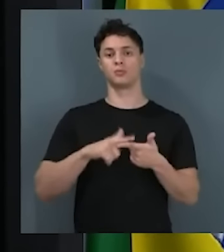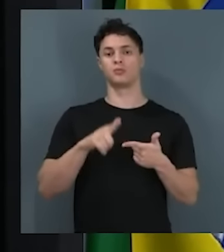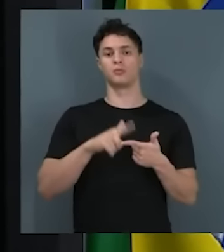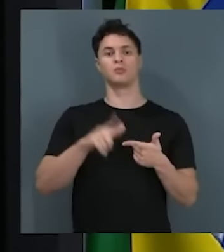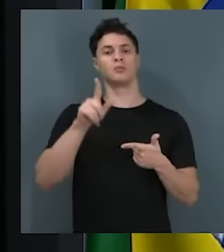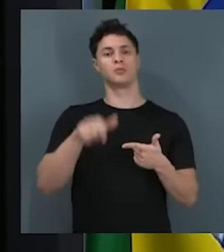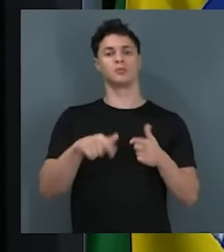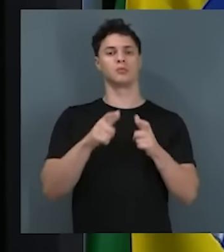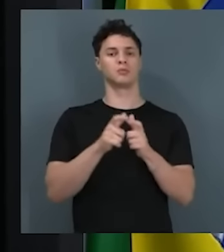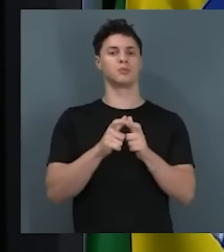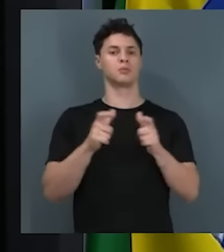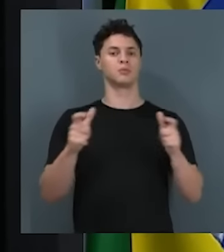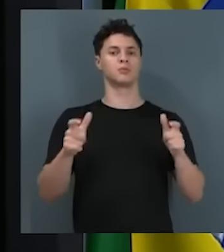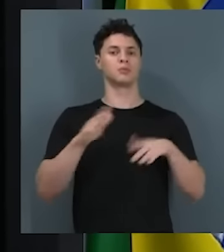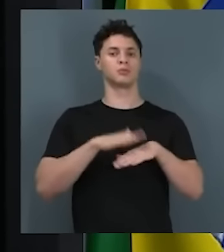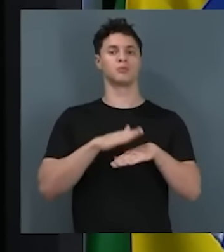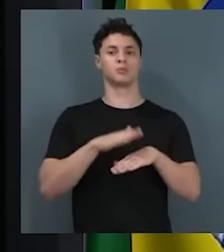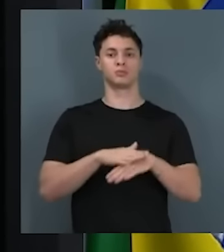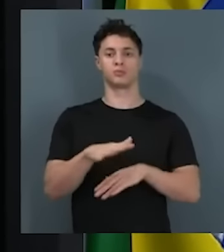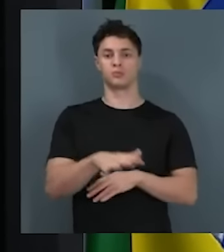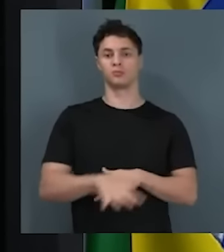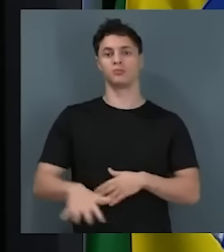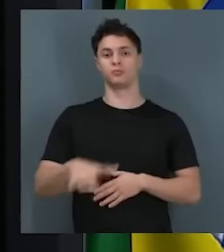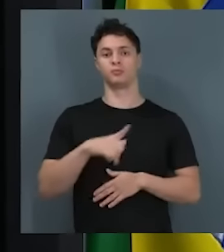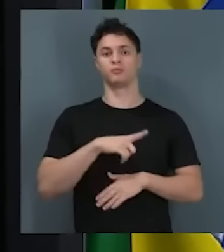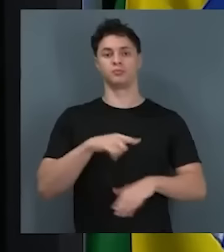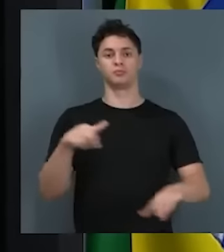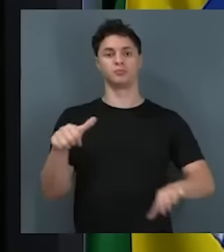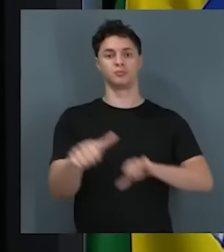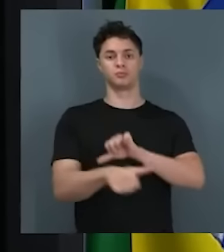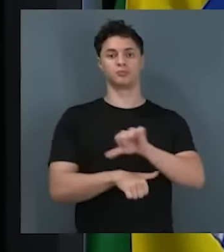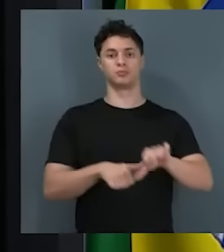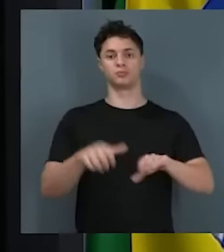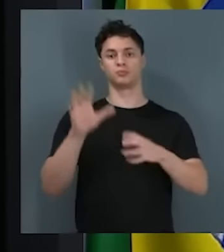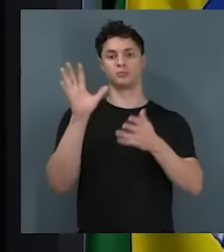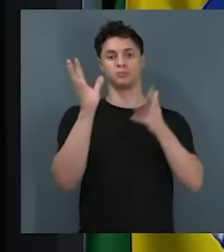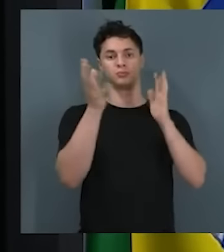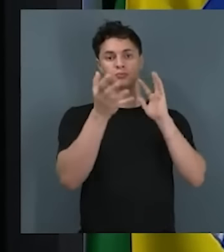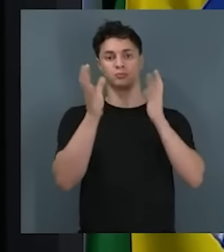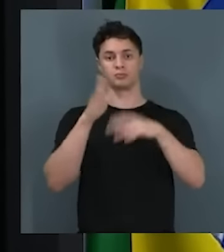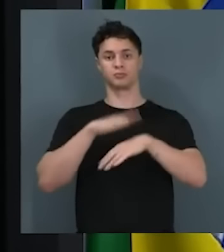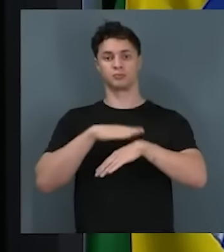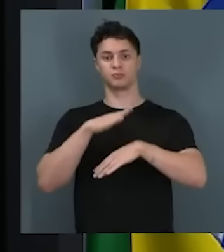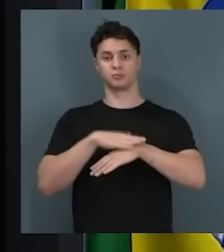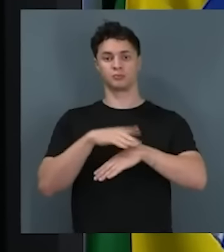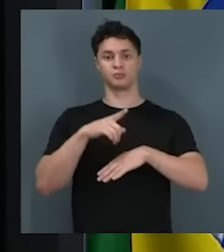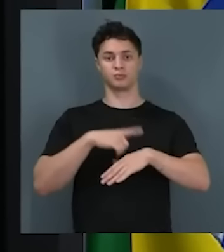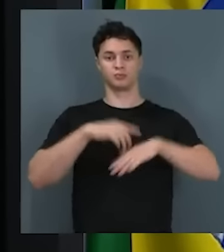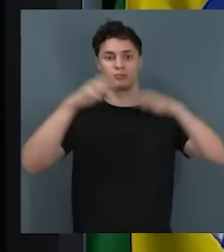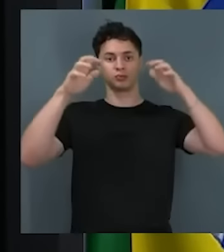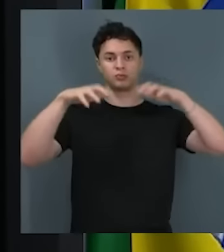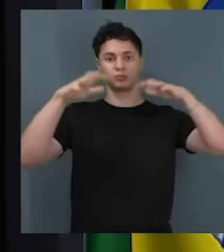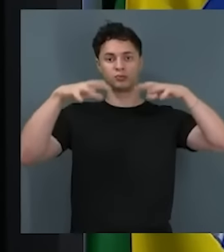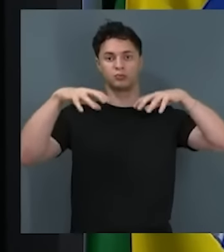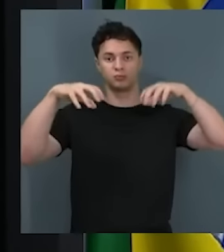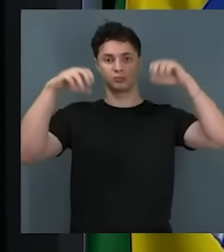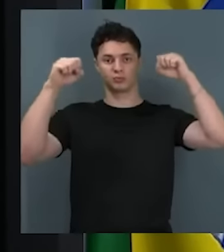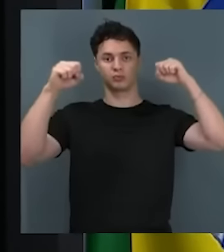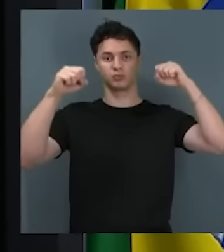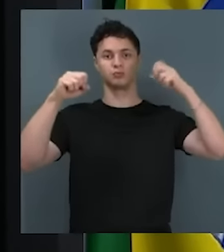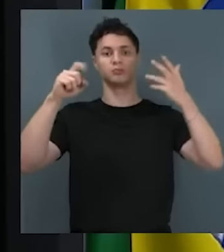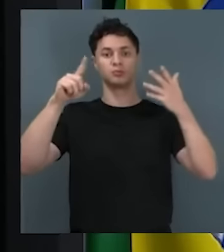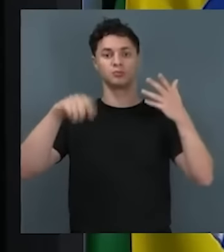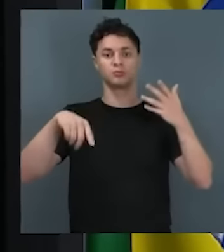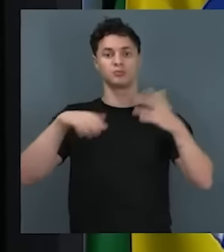ainda maior em um cenário de mudanças do clima, no qual os períodos de estiagem